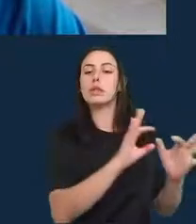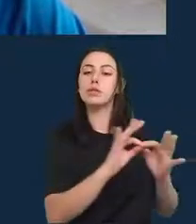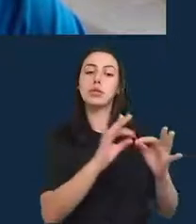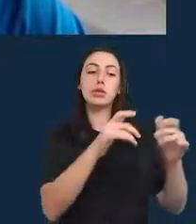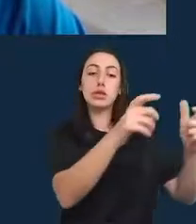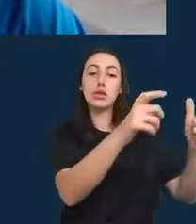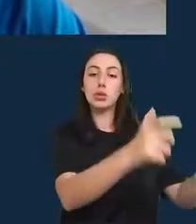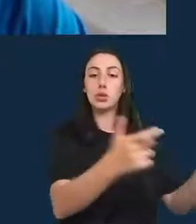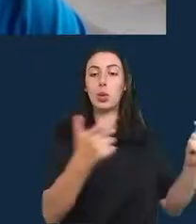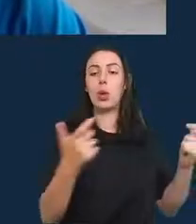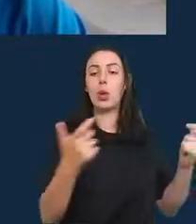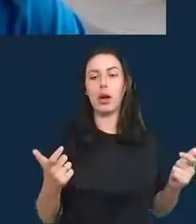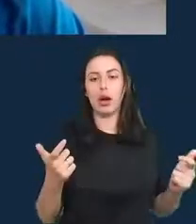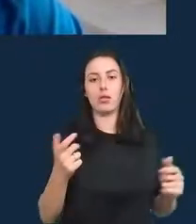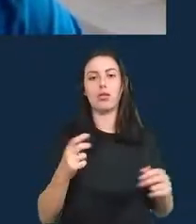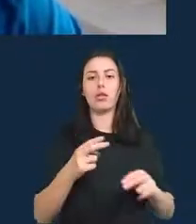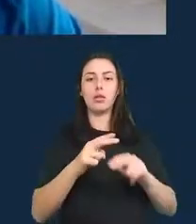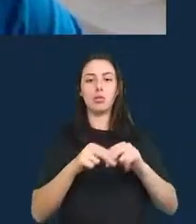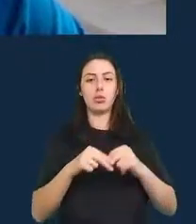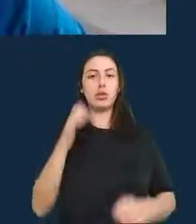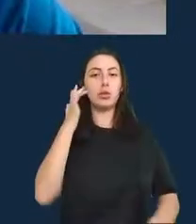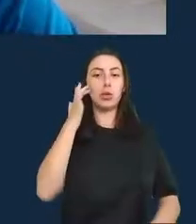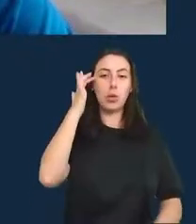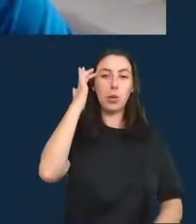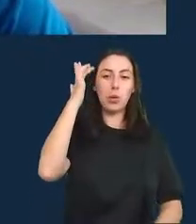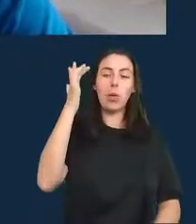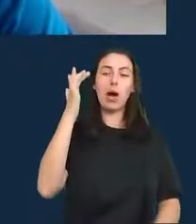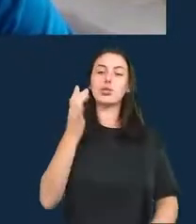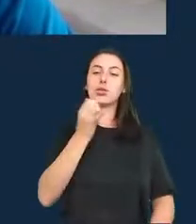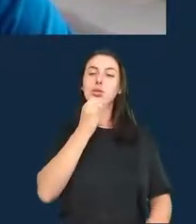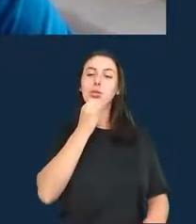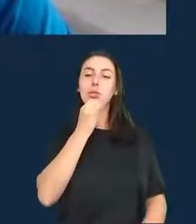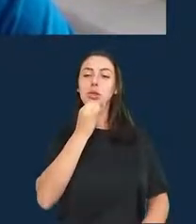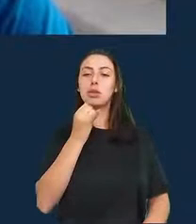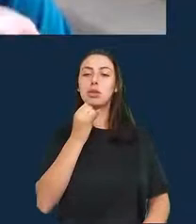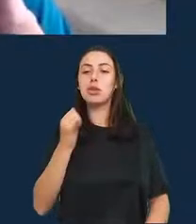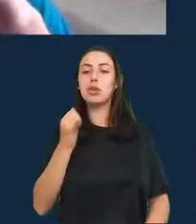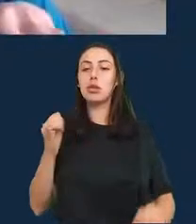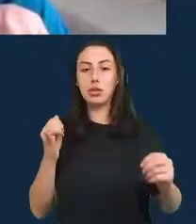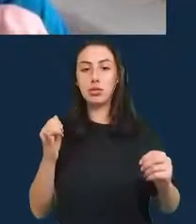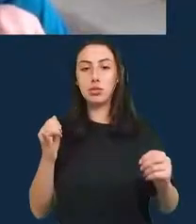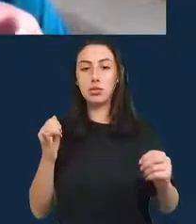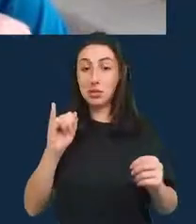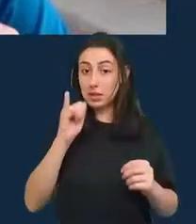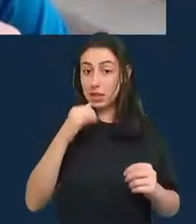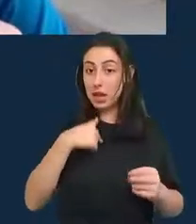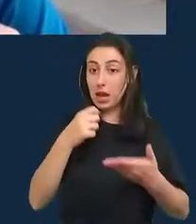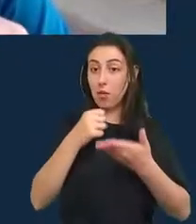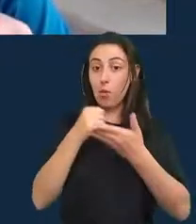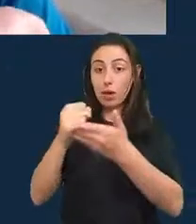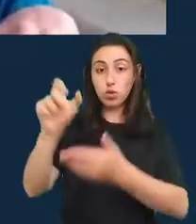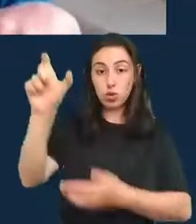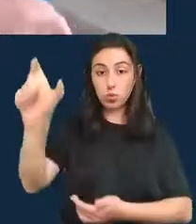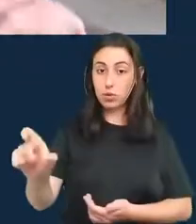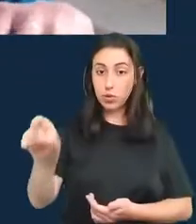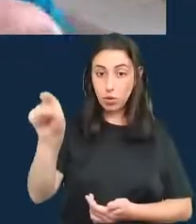eu acho que isso, tudo que sobe e desce, tudo que vai e volta, então, se eu colaboro com alguém, alguém vai colaborar comigo também.